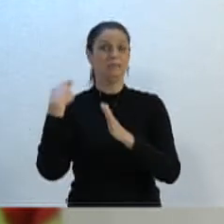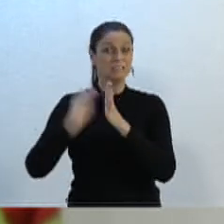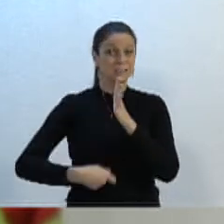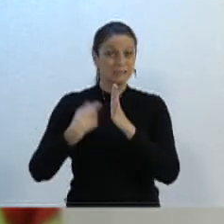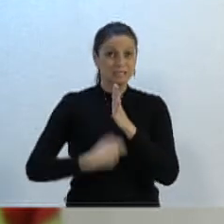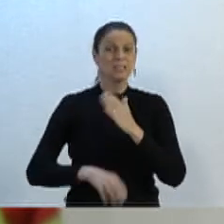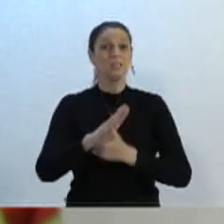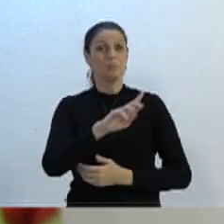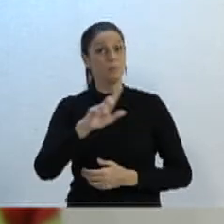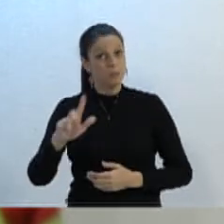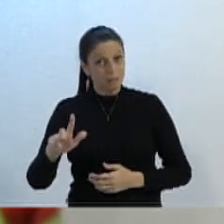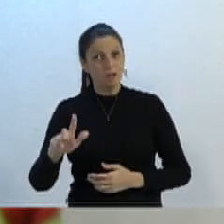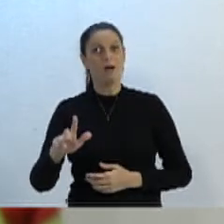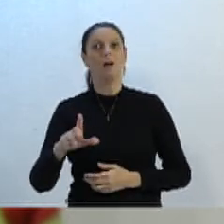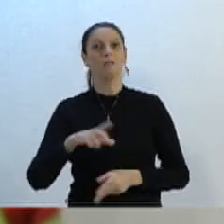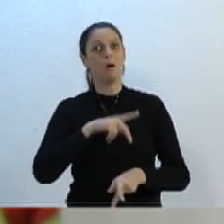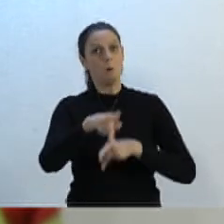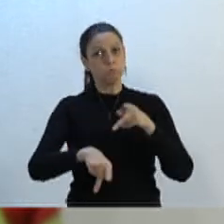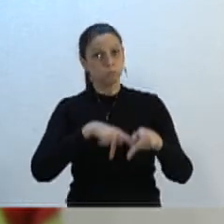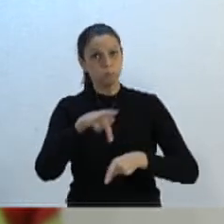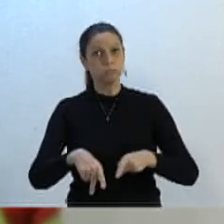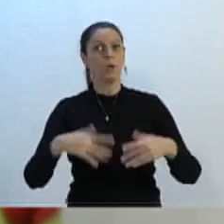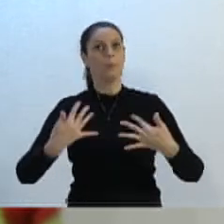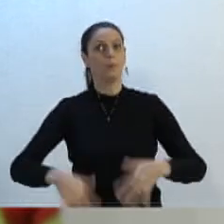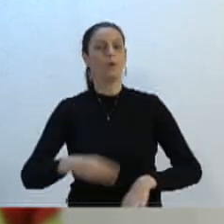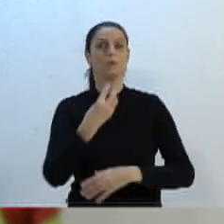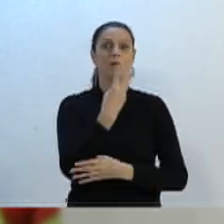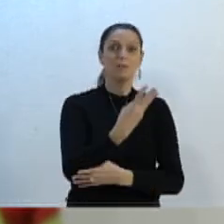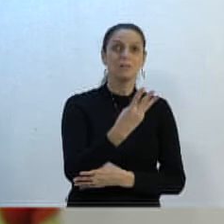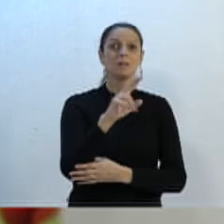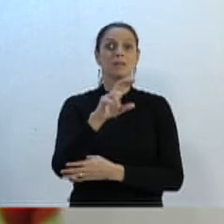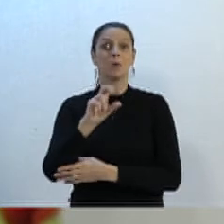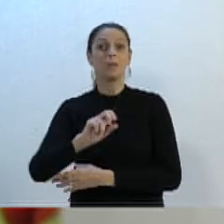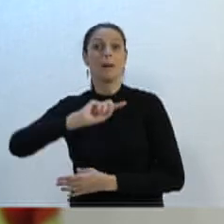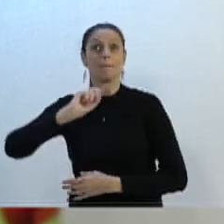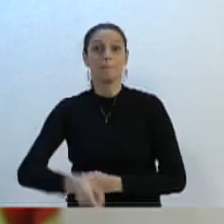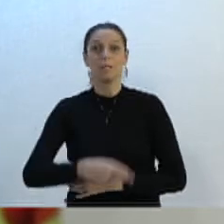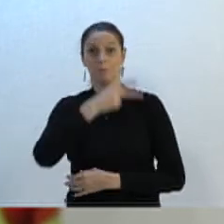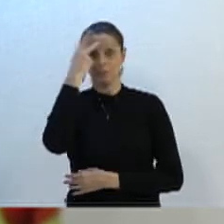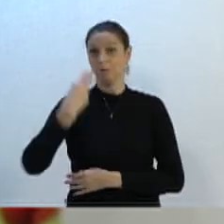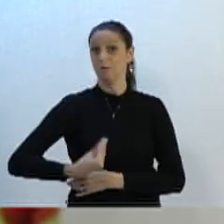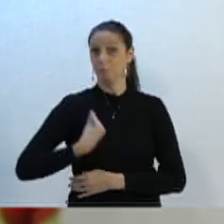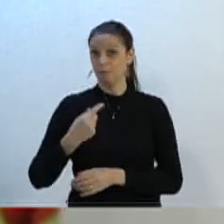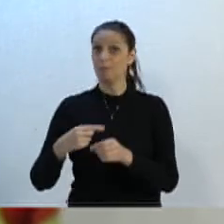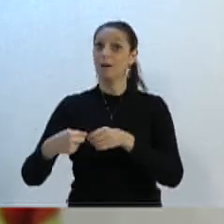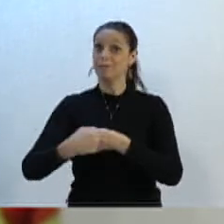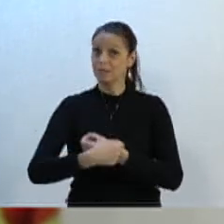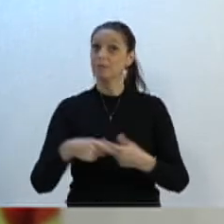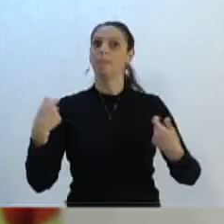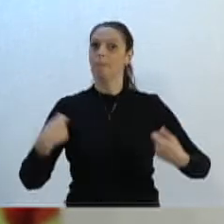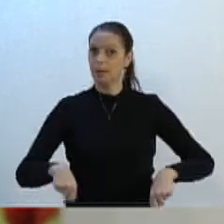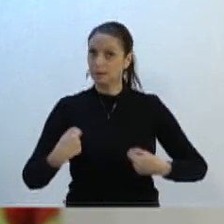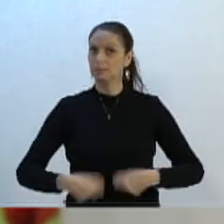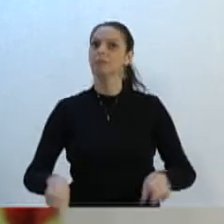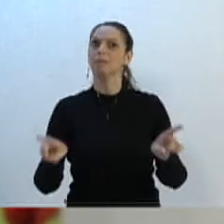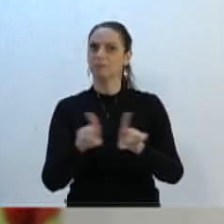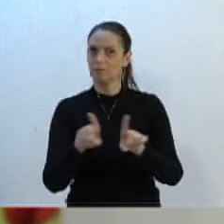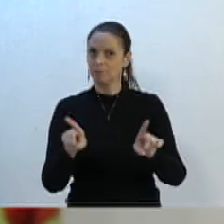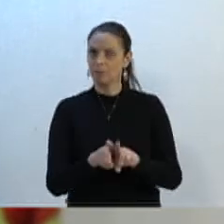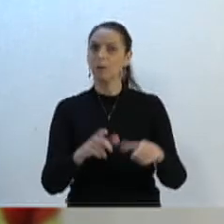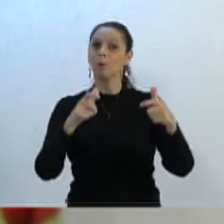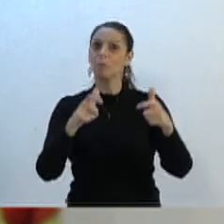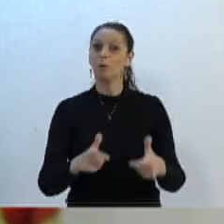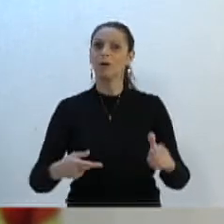Blumenau, com uma população pujante de 350 mil pessoas, é uma cidade que deveria ter também um